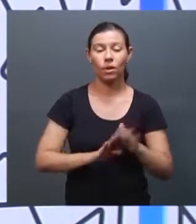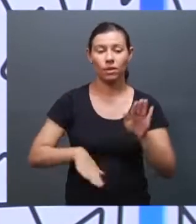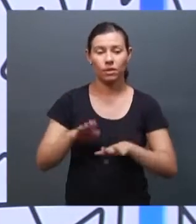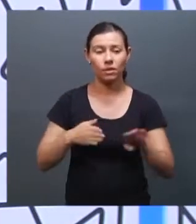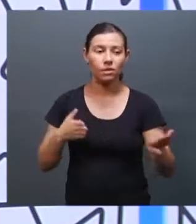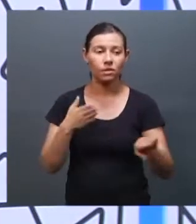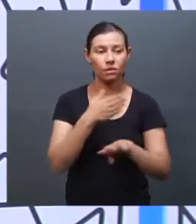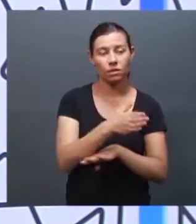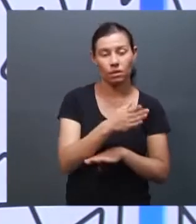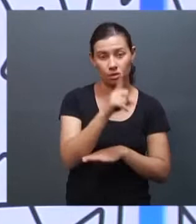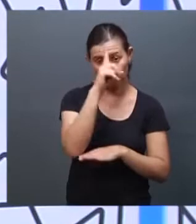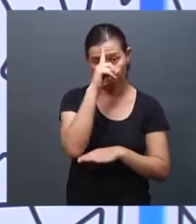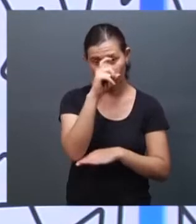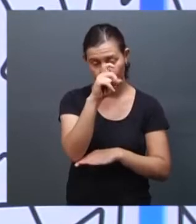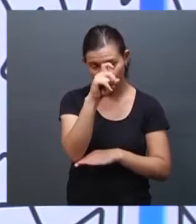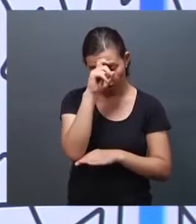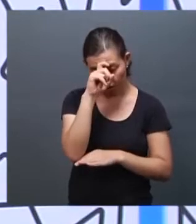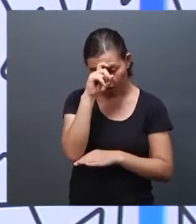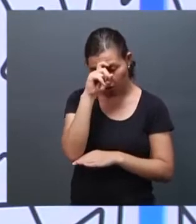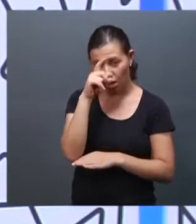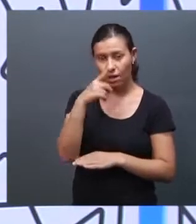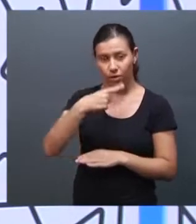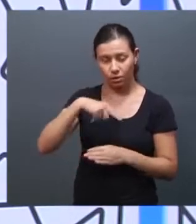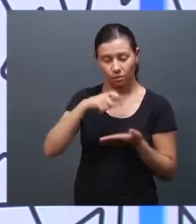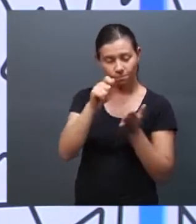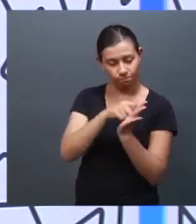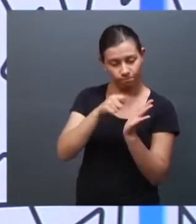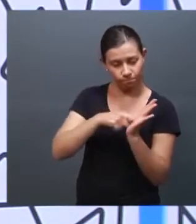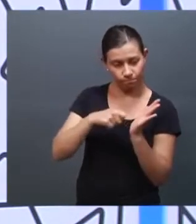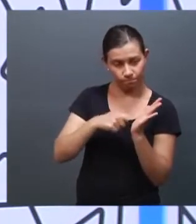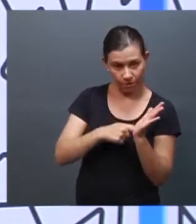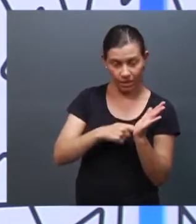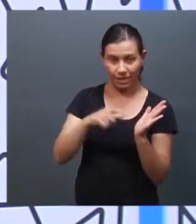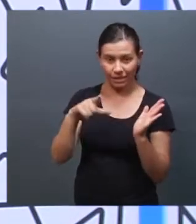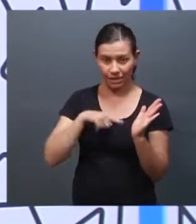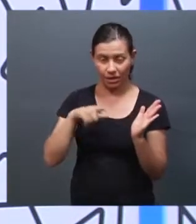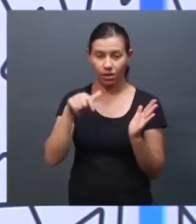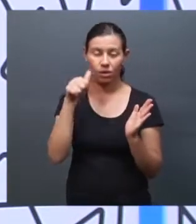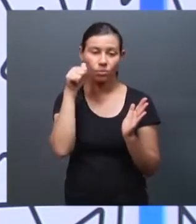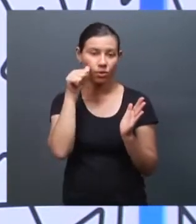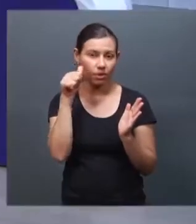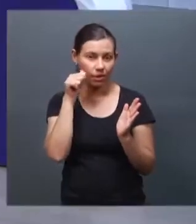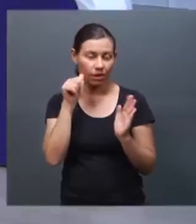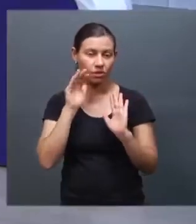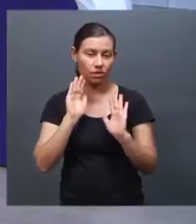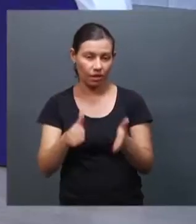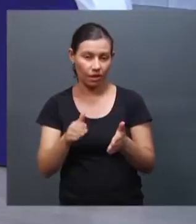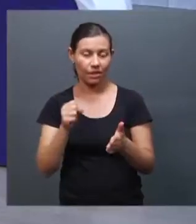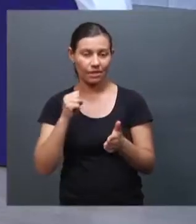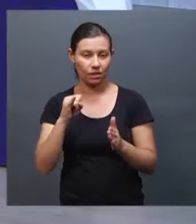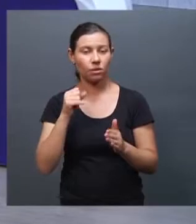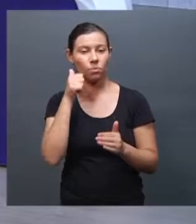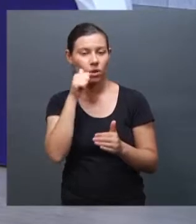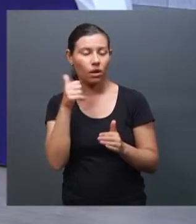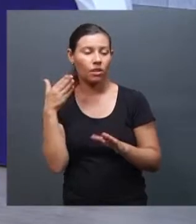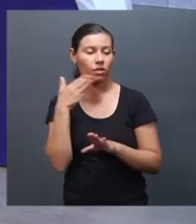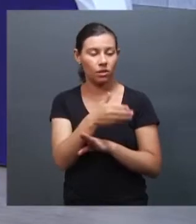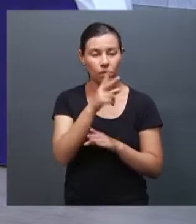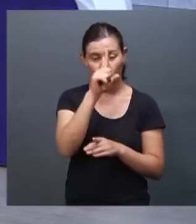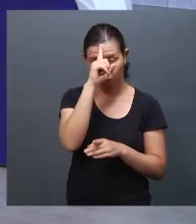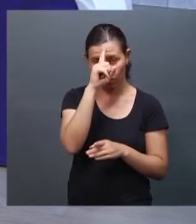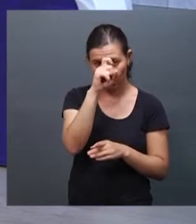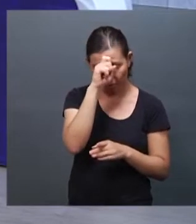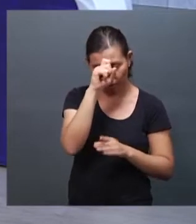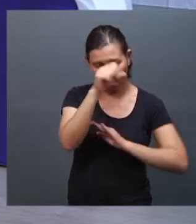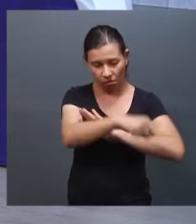e que são notificadas. Que já tem sub-notificação para mulheres, né? E a violência física, né? Lembrando que tem outras